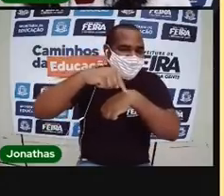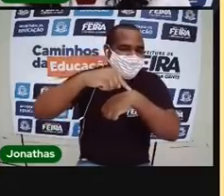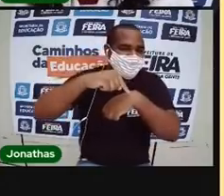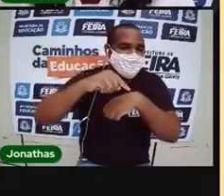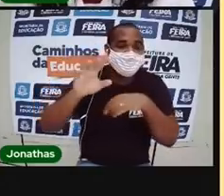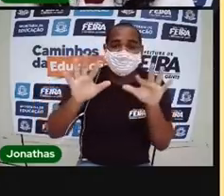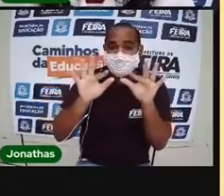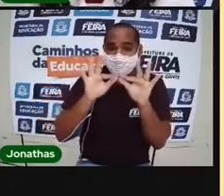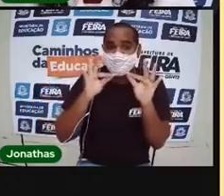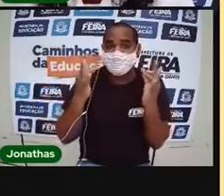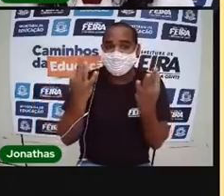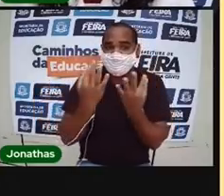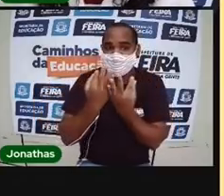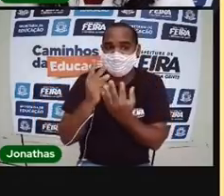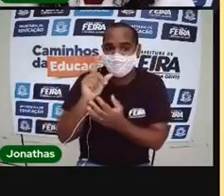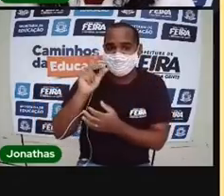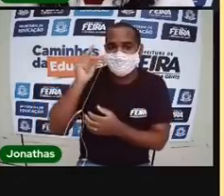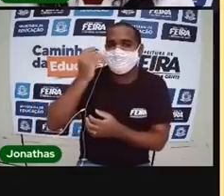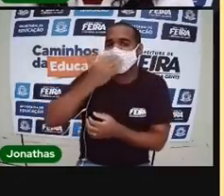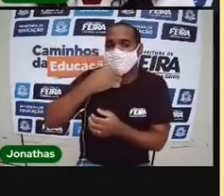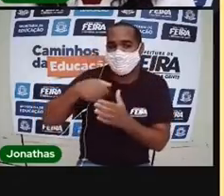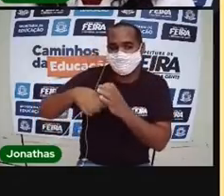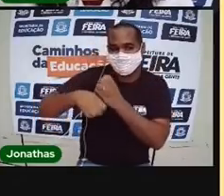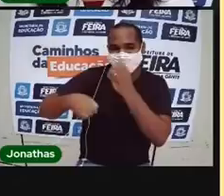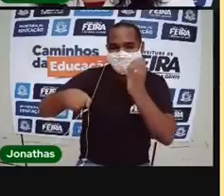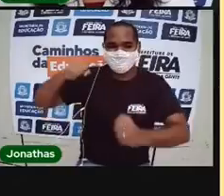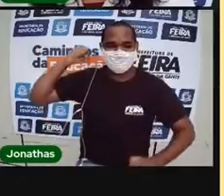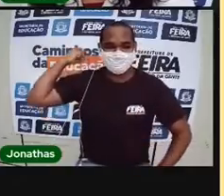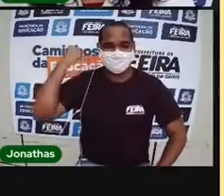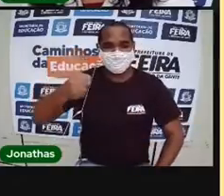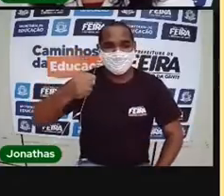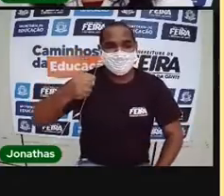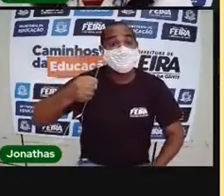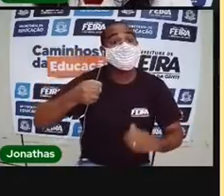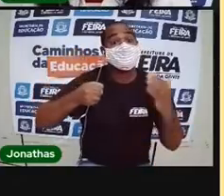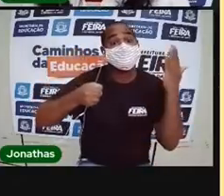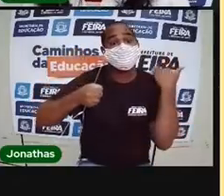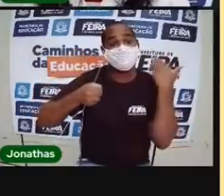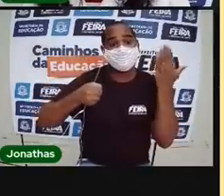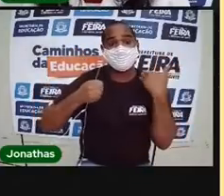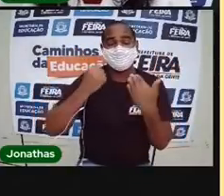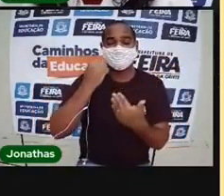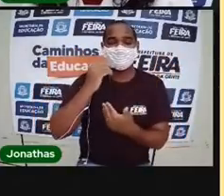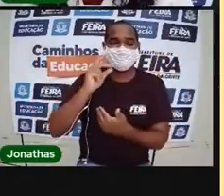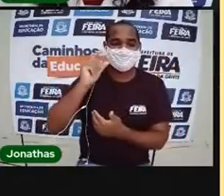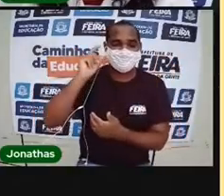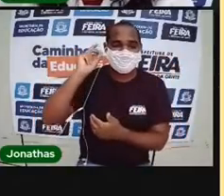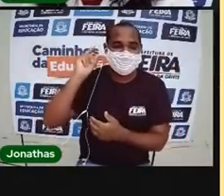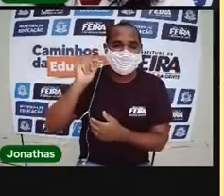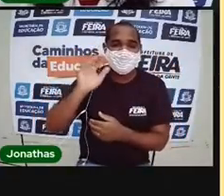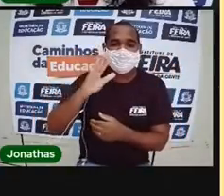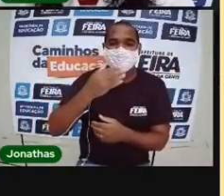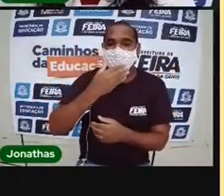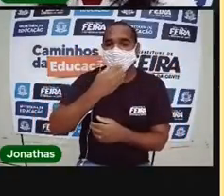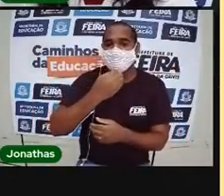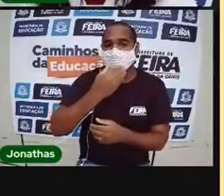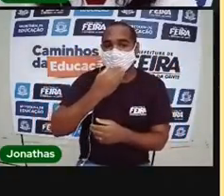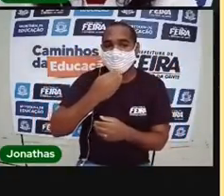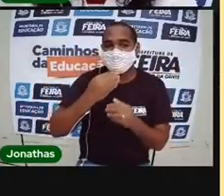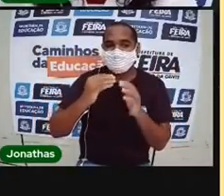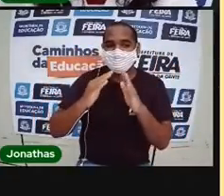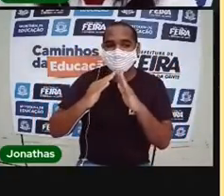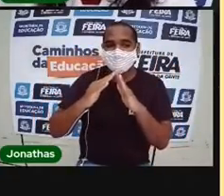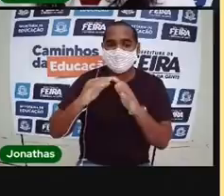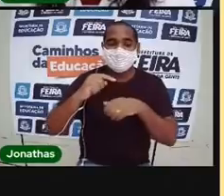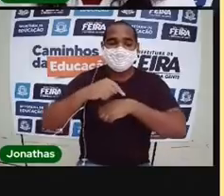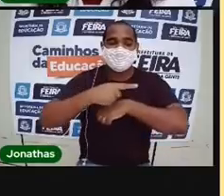Uma família dos homens das cavernas. Há muito tempo atrás, quando o homem ainda morava assim, ele não tinha